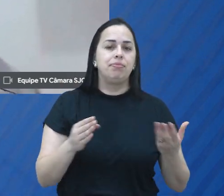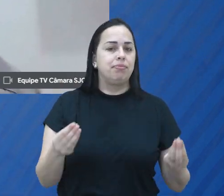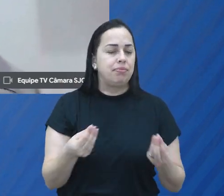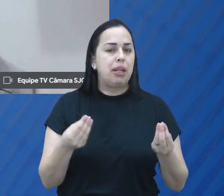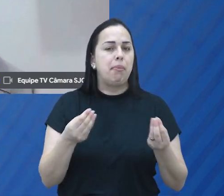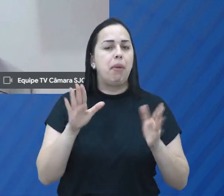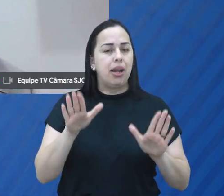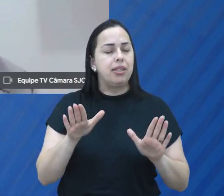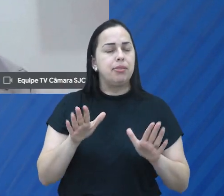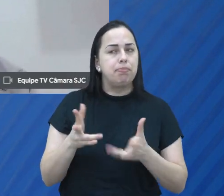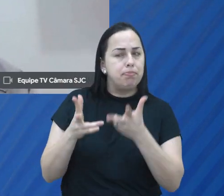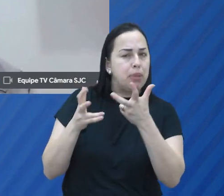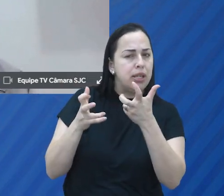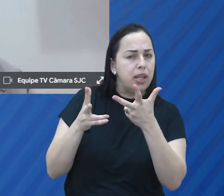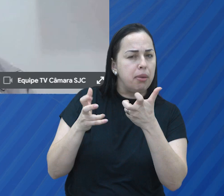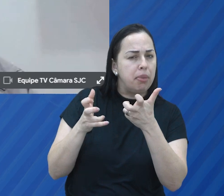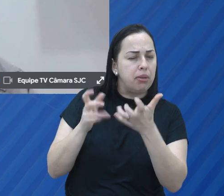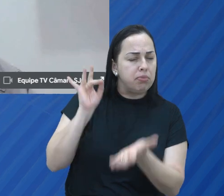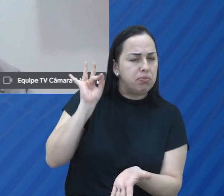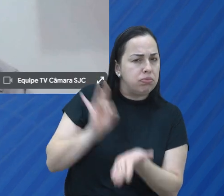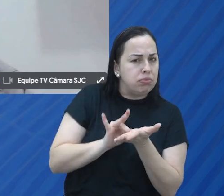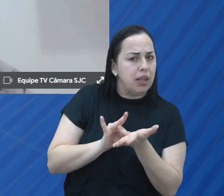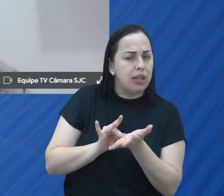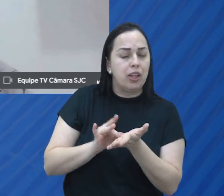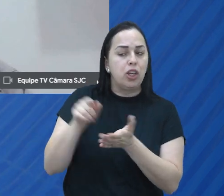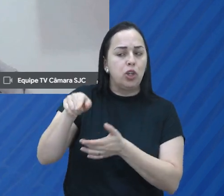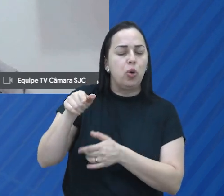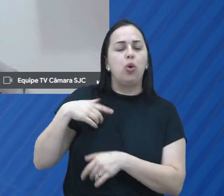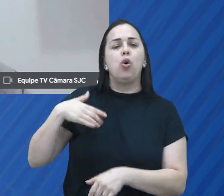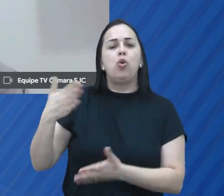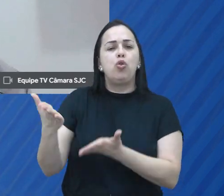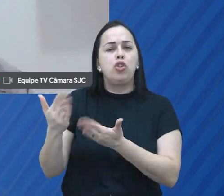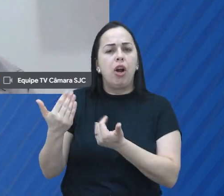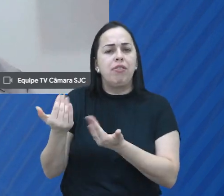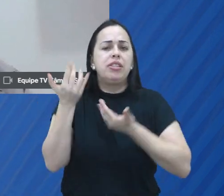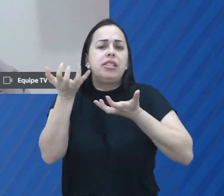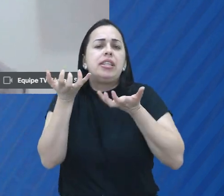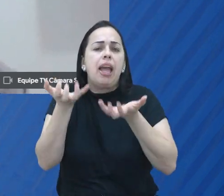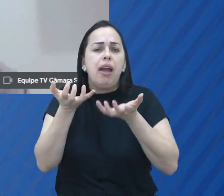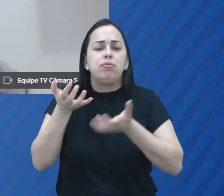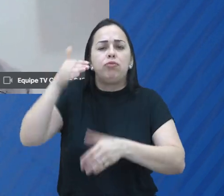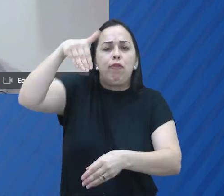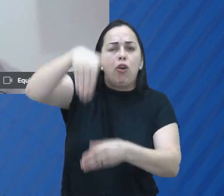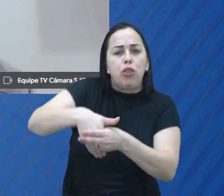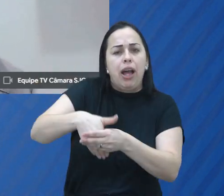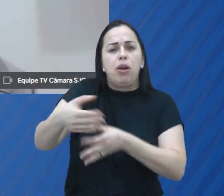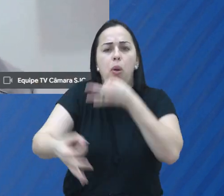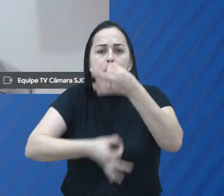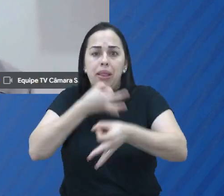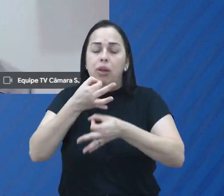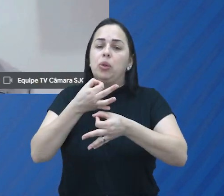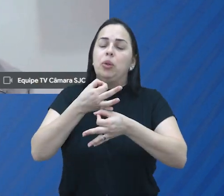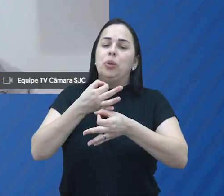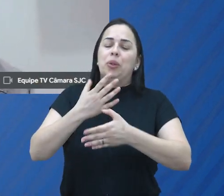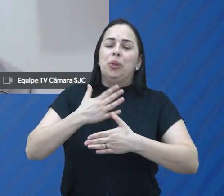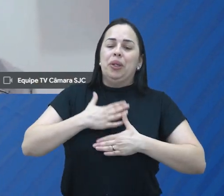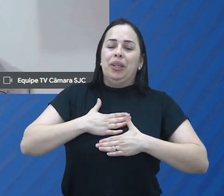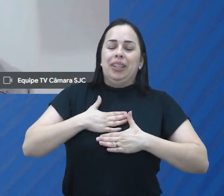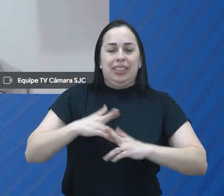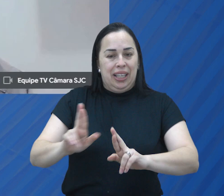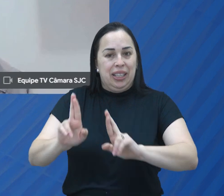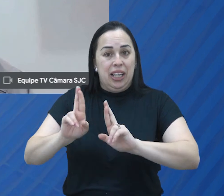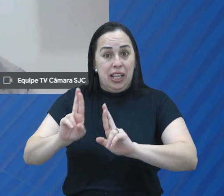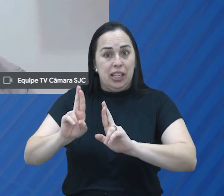ver, constatar a participação dessa juventude é um alento, é algo